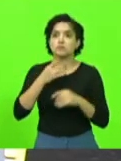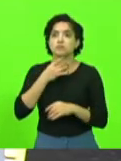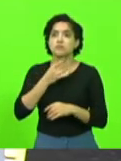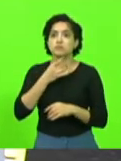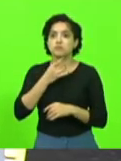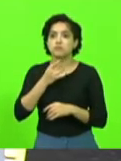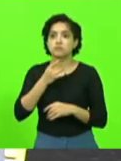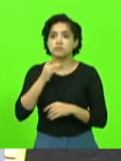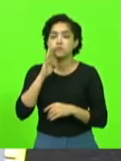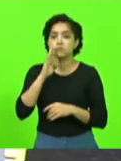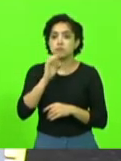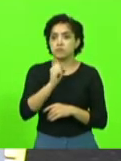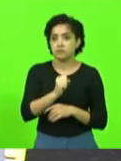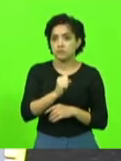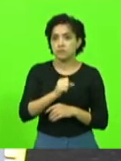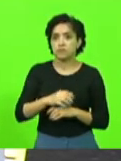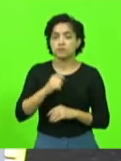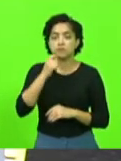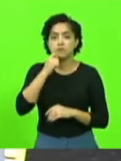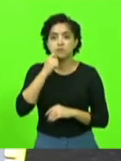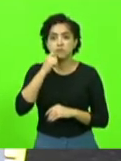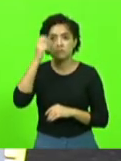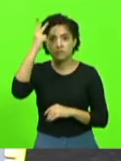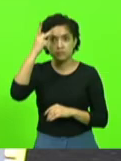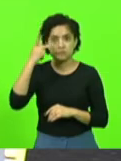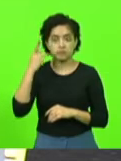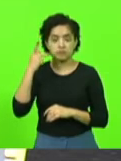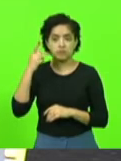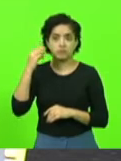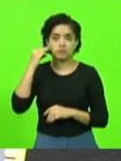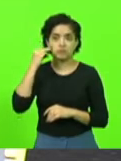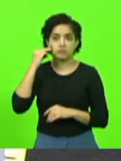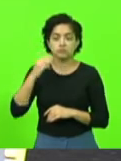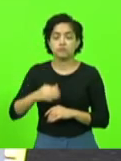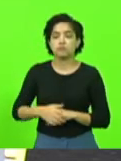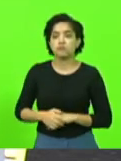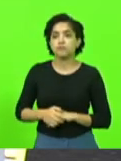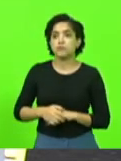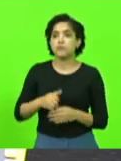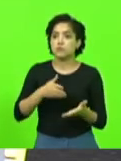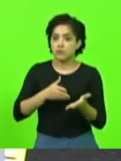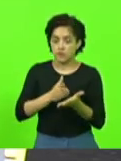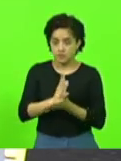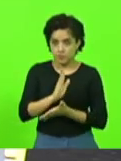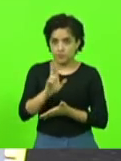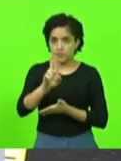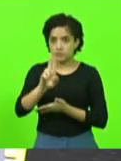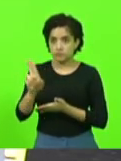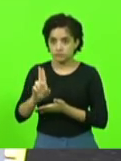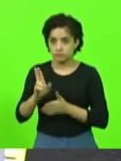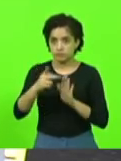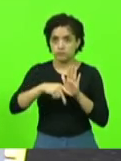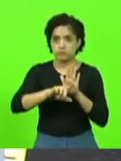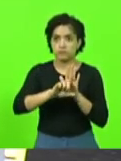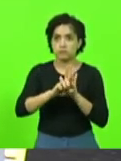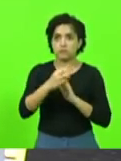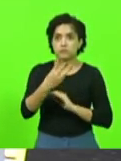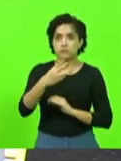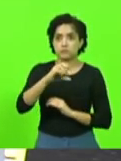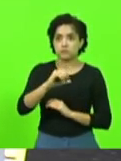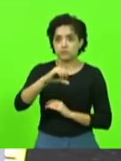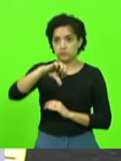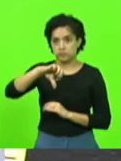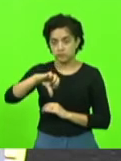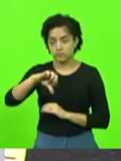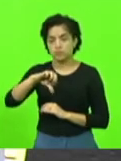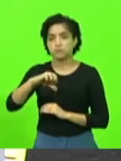e as senhoras deputadas Ana Campagnolo, Paulinha e Marlene Feren, foi aprovada em turno único pelo processo nominal projeto de lei nº 309-2020,